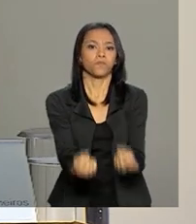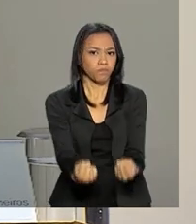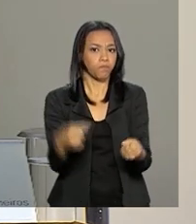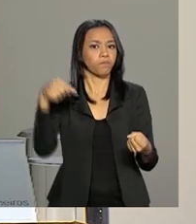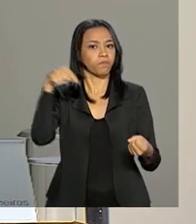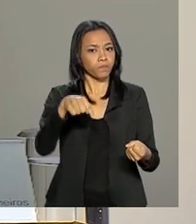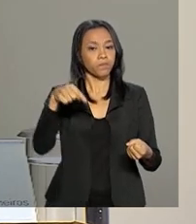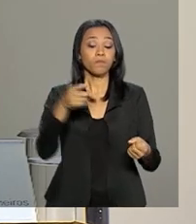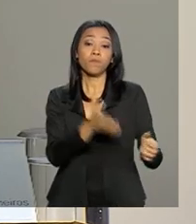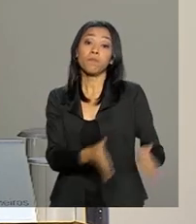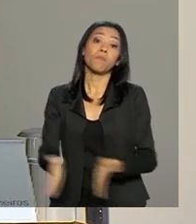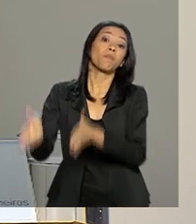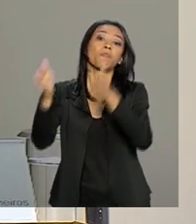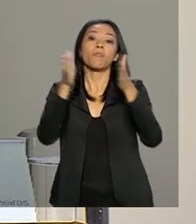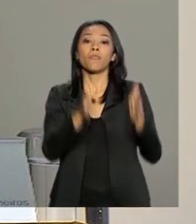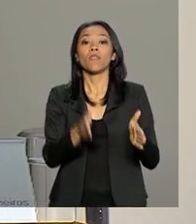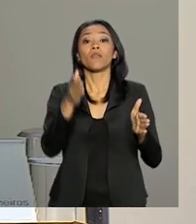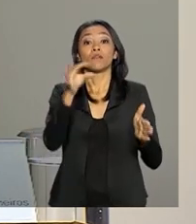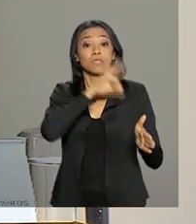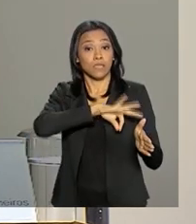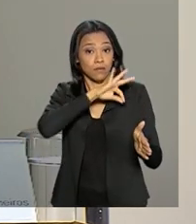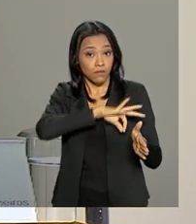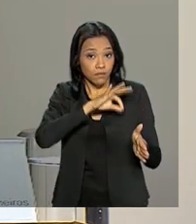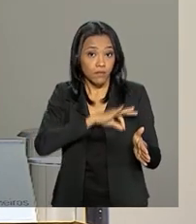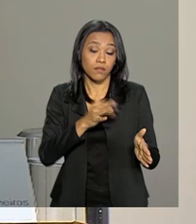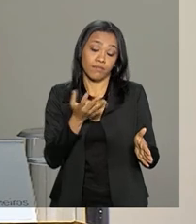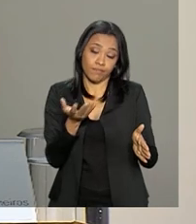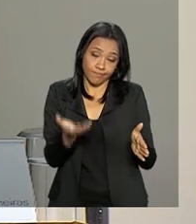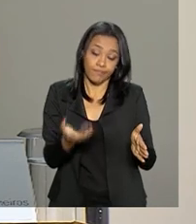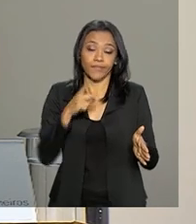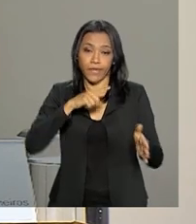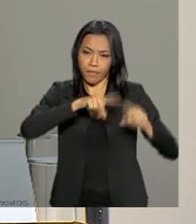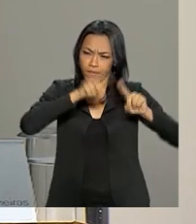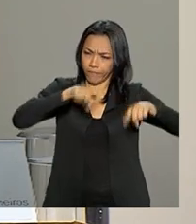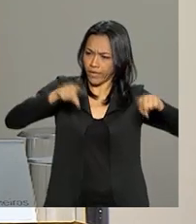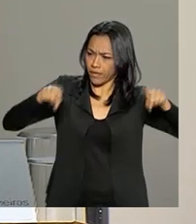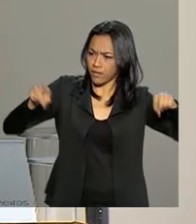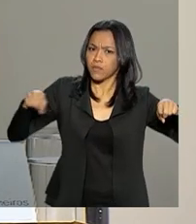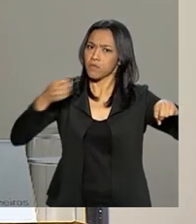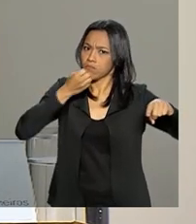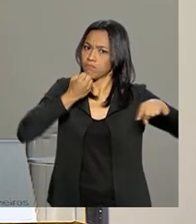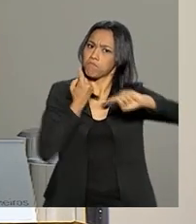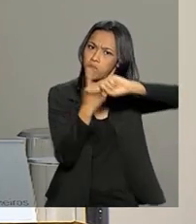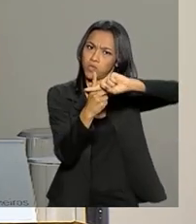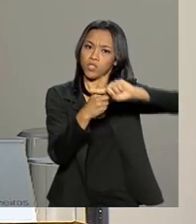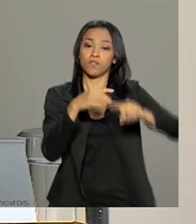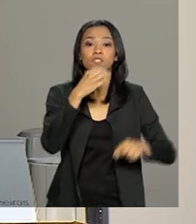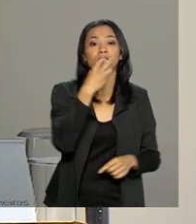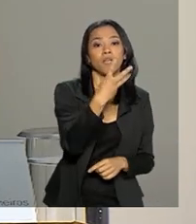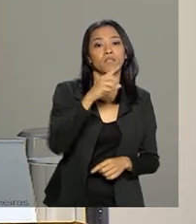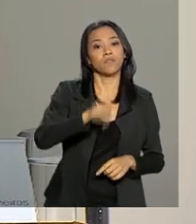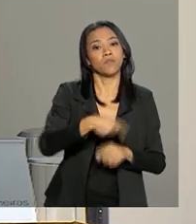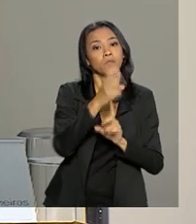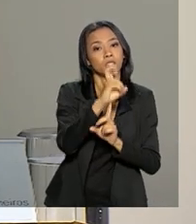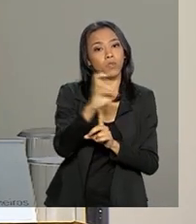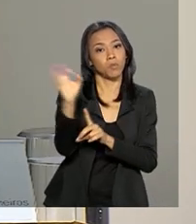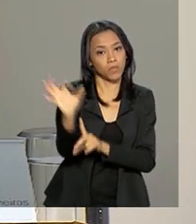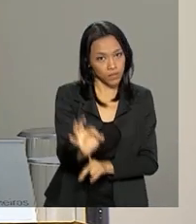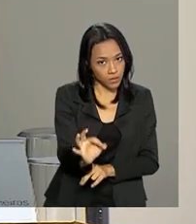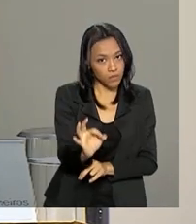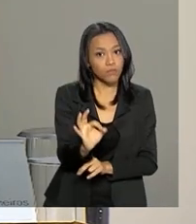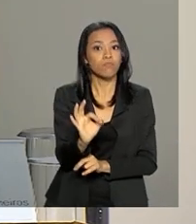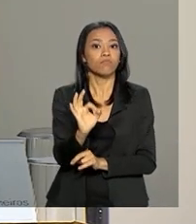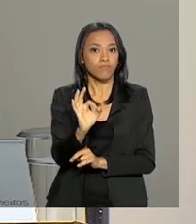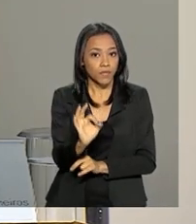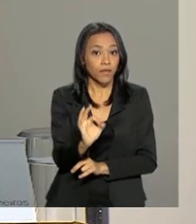recuperação. A massa salarial, apesar de ter uma variação nominal positiva de 3,05%, em termos